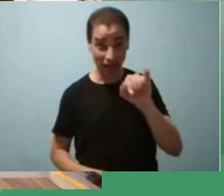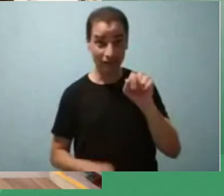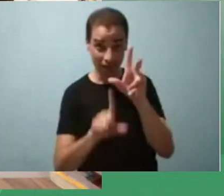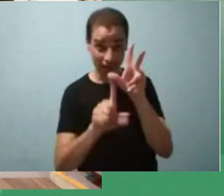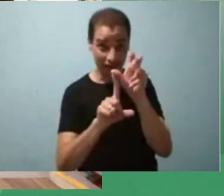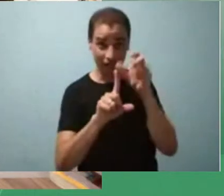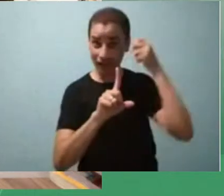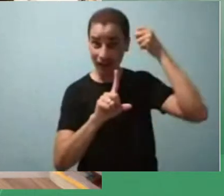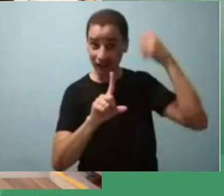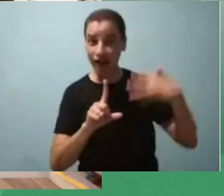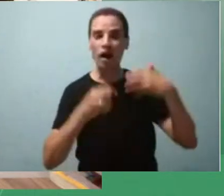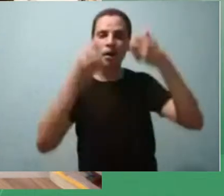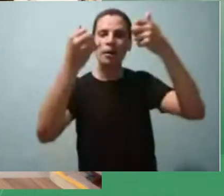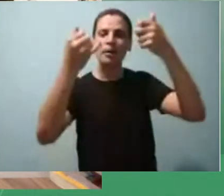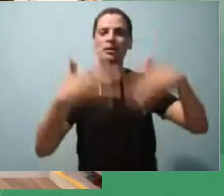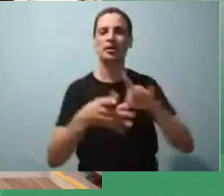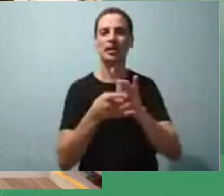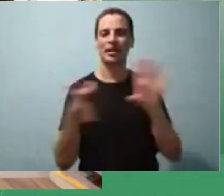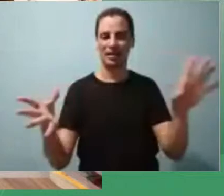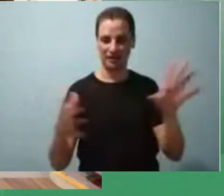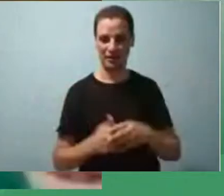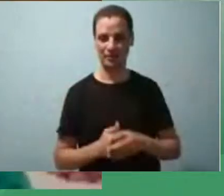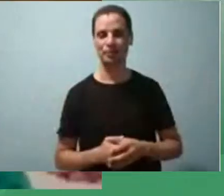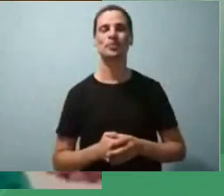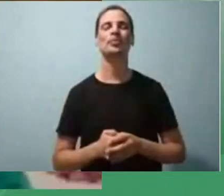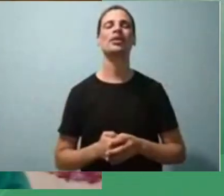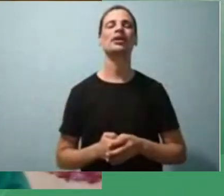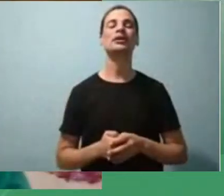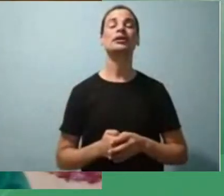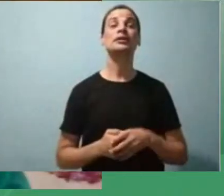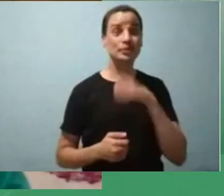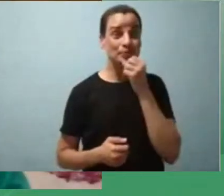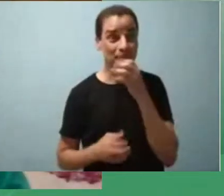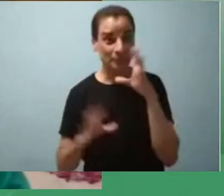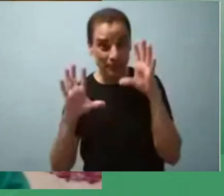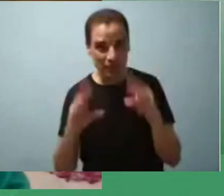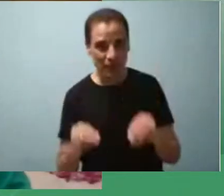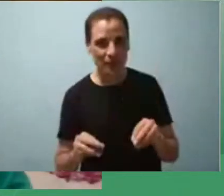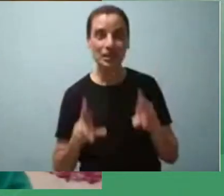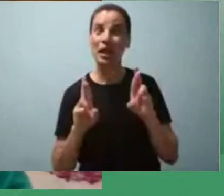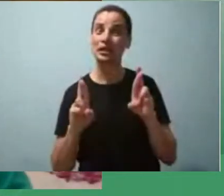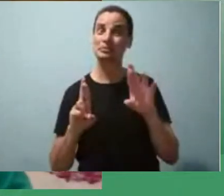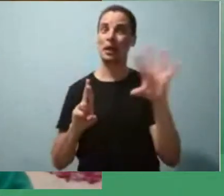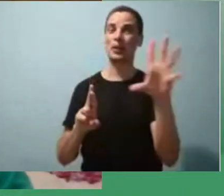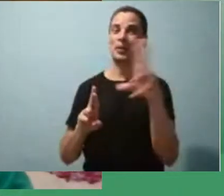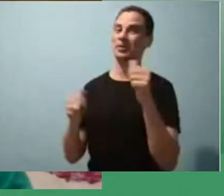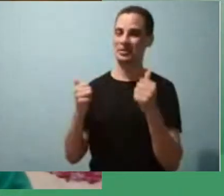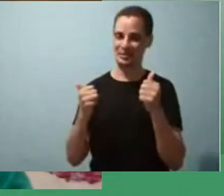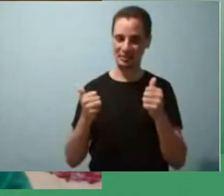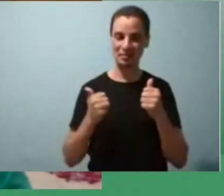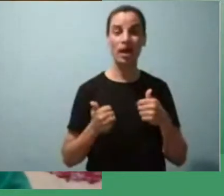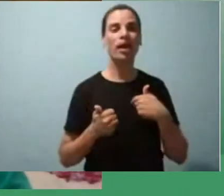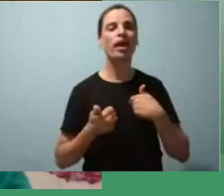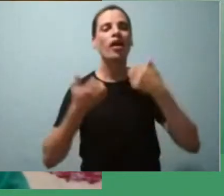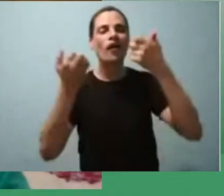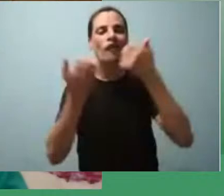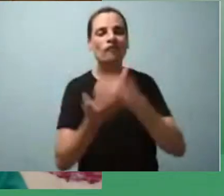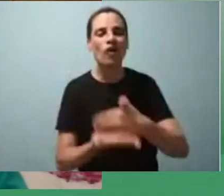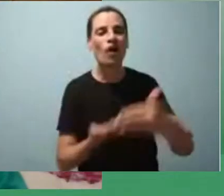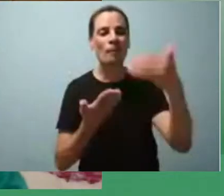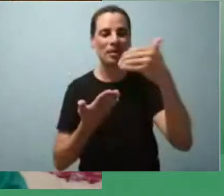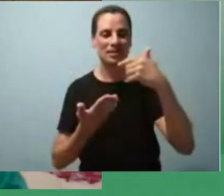sua apresentação boa noite pessoal espero que todos estejam bem vou começar com minha audiodescrição